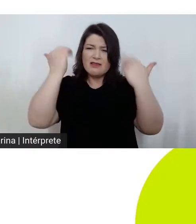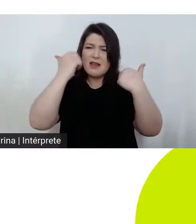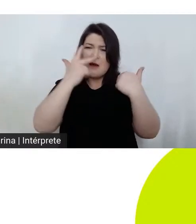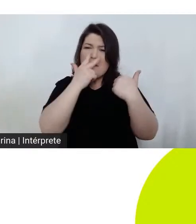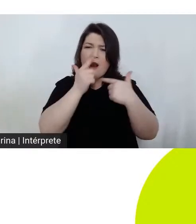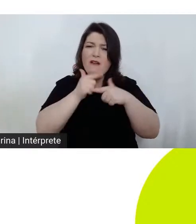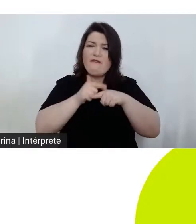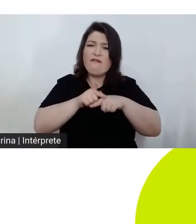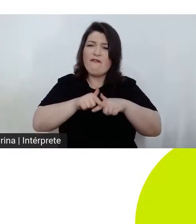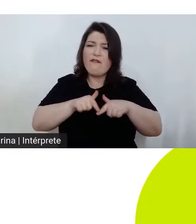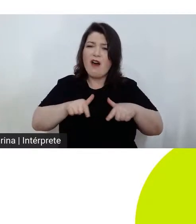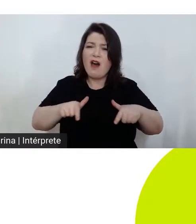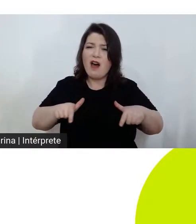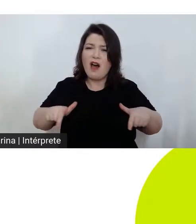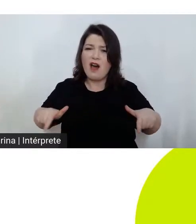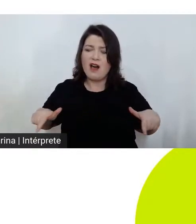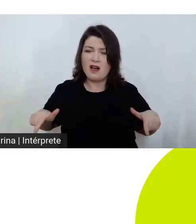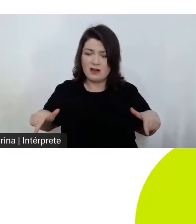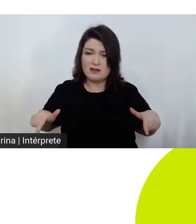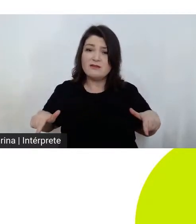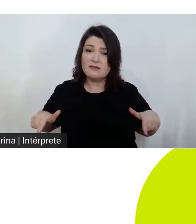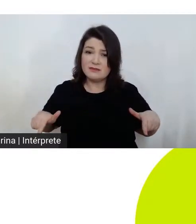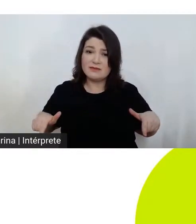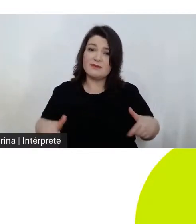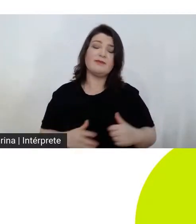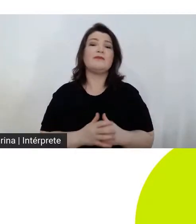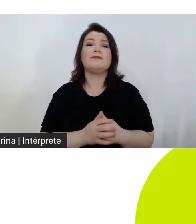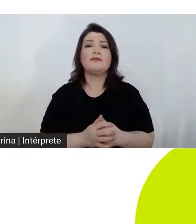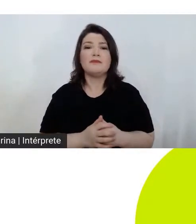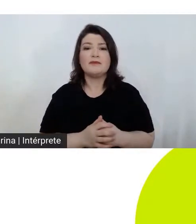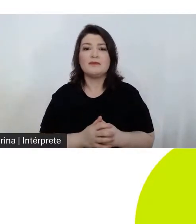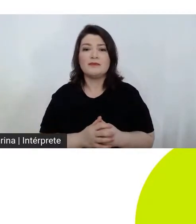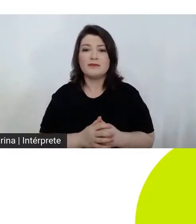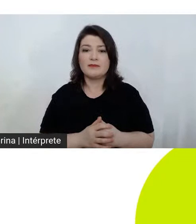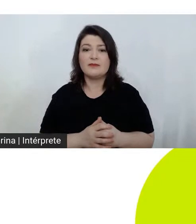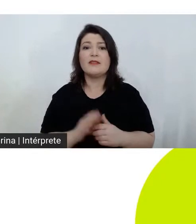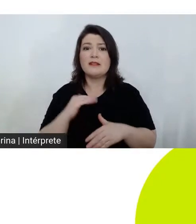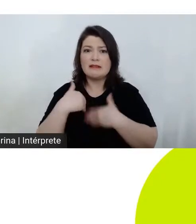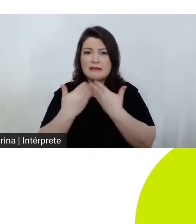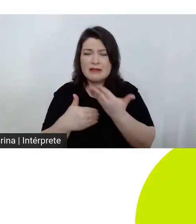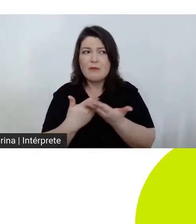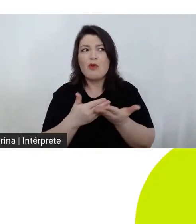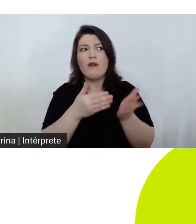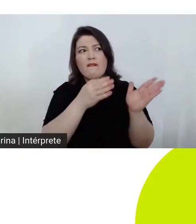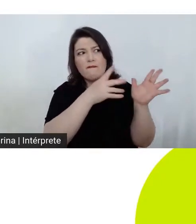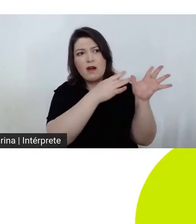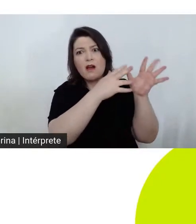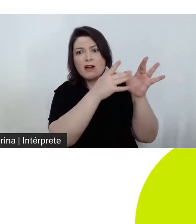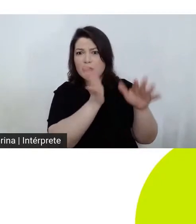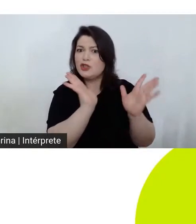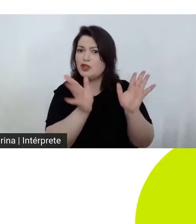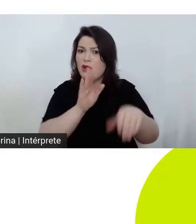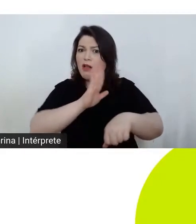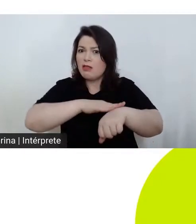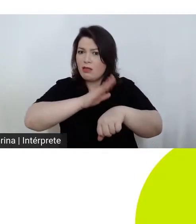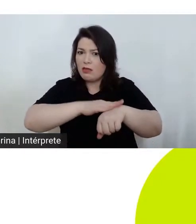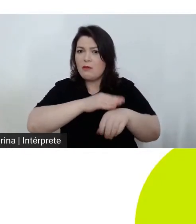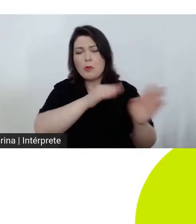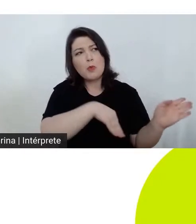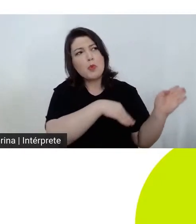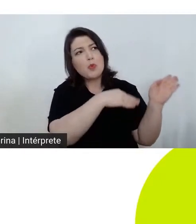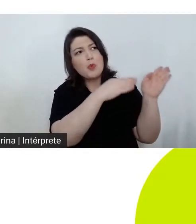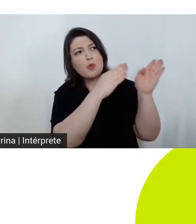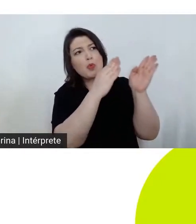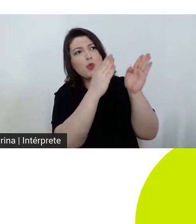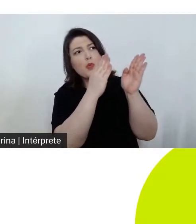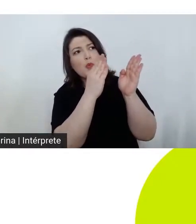processo interior, mesmo depois de um bom tempo de tê-lo assistido. E eu